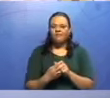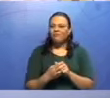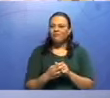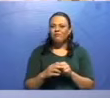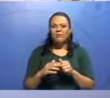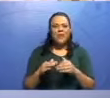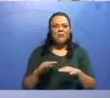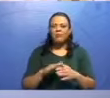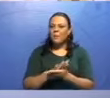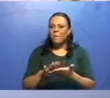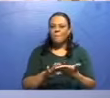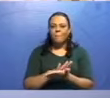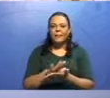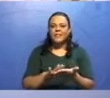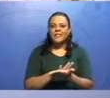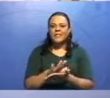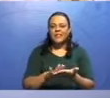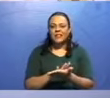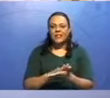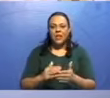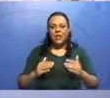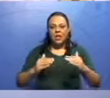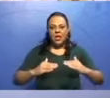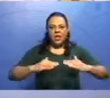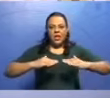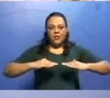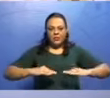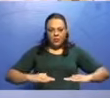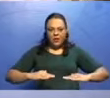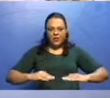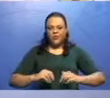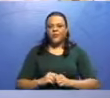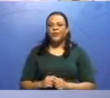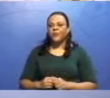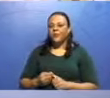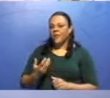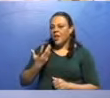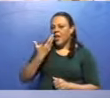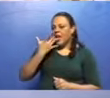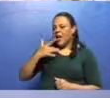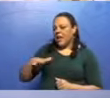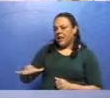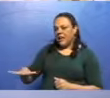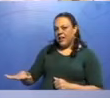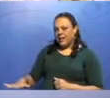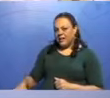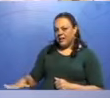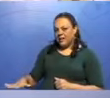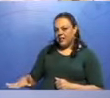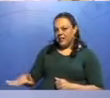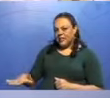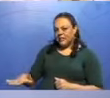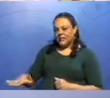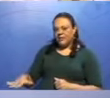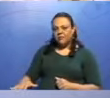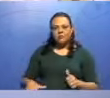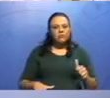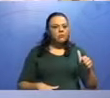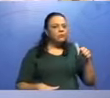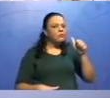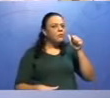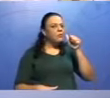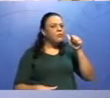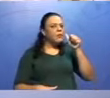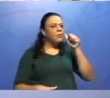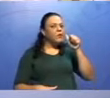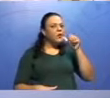nenhuma outra palavra. E é essa aqui. Será que eu posso parar na frente do verbo? Eu posso falar, as crianças tomaram? Não,